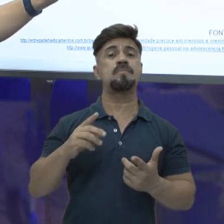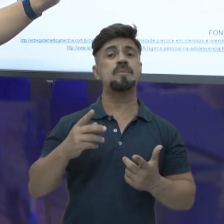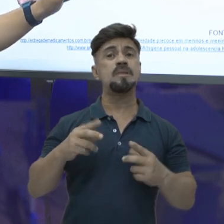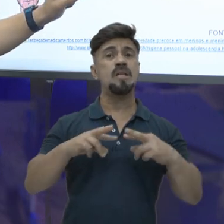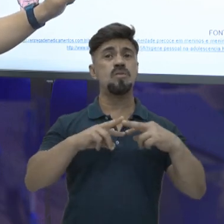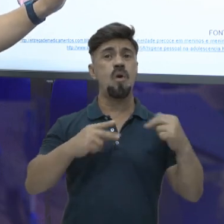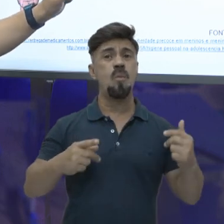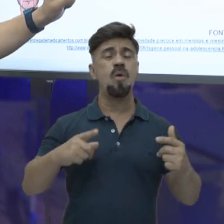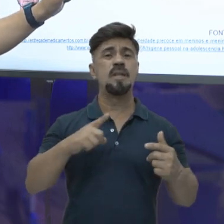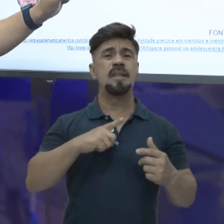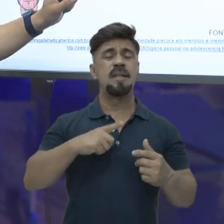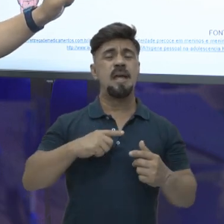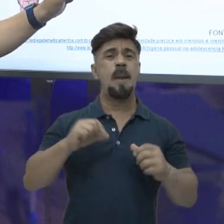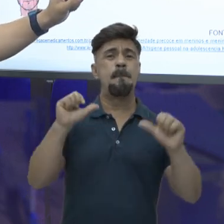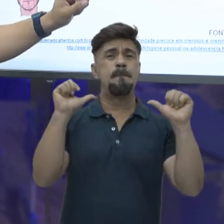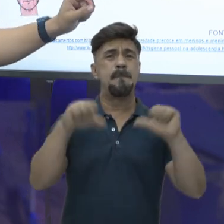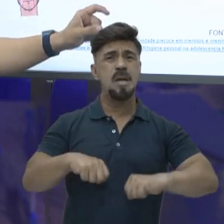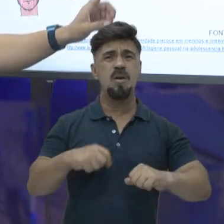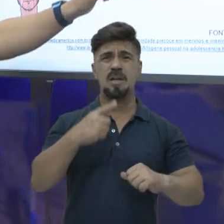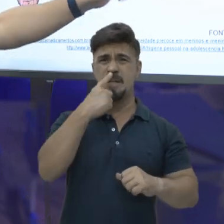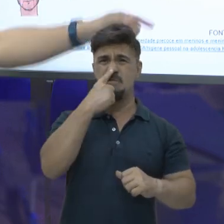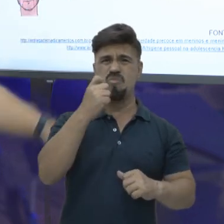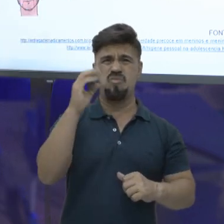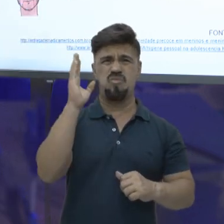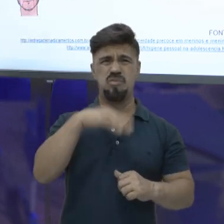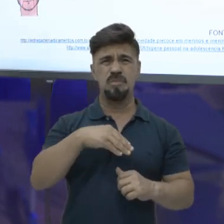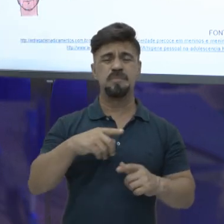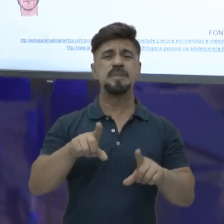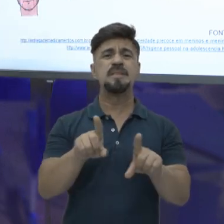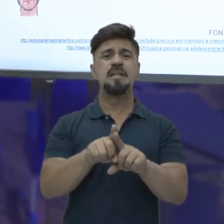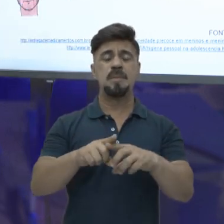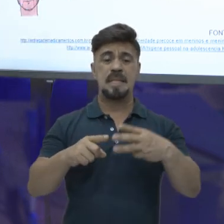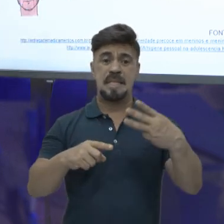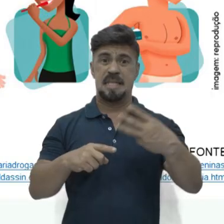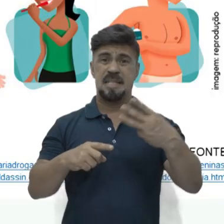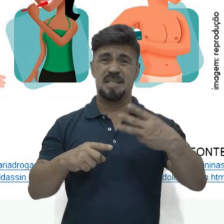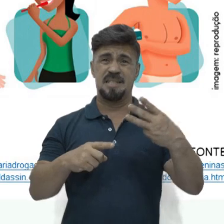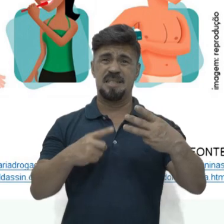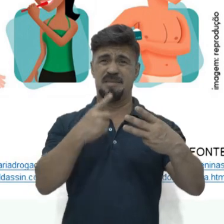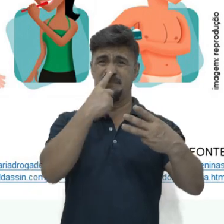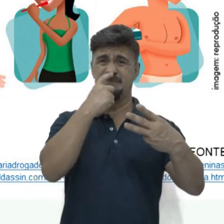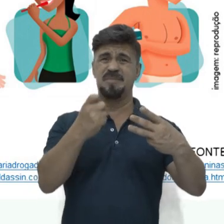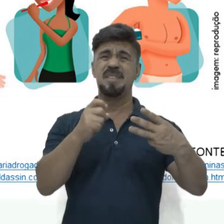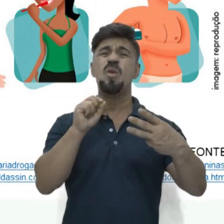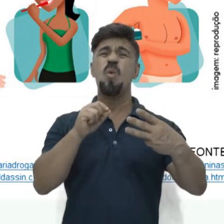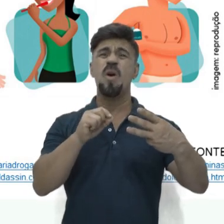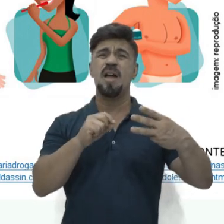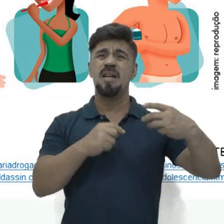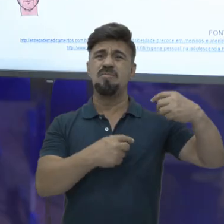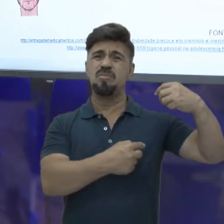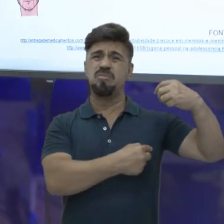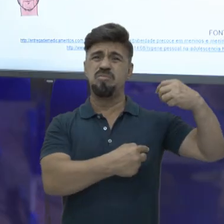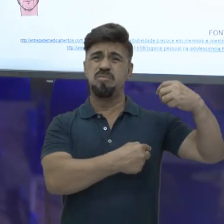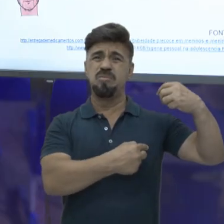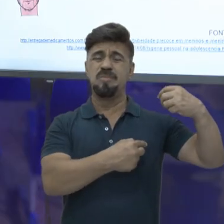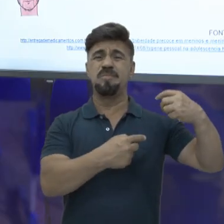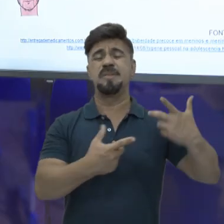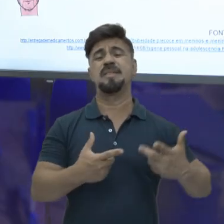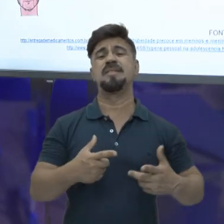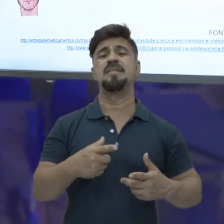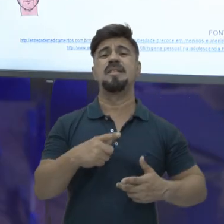a gente acabam piorando esses cheiros. E o terceiro e último cheirinho vai ser o nosso sovaco das axilas.